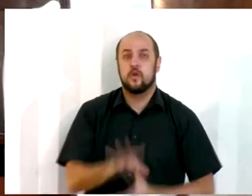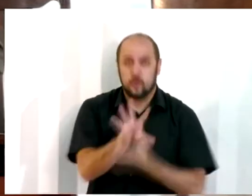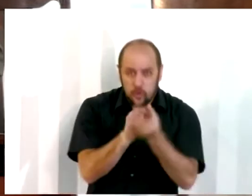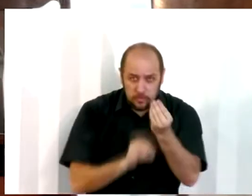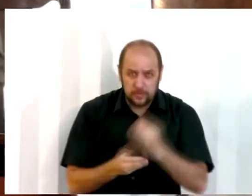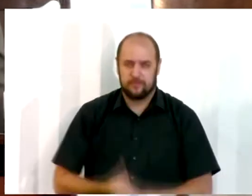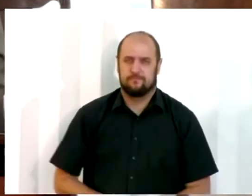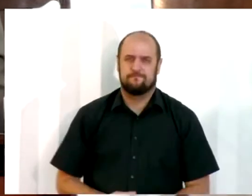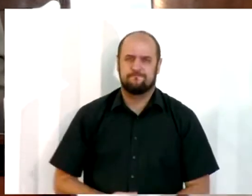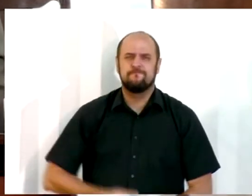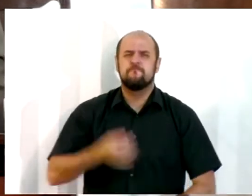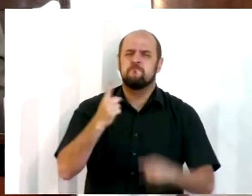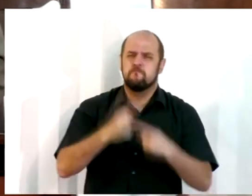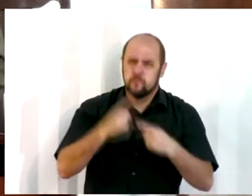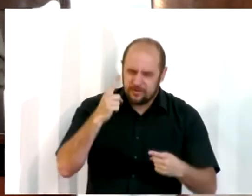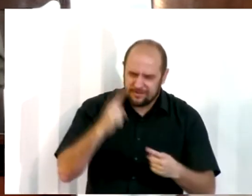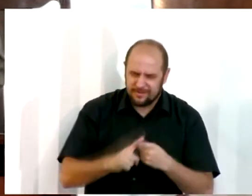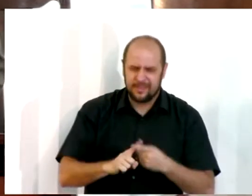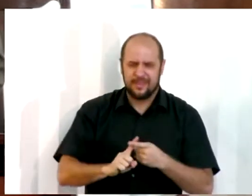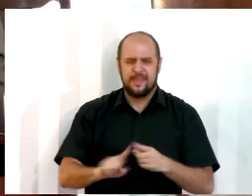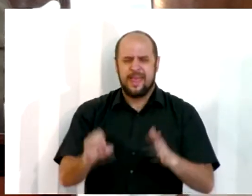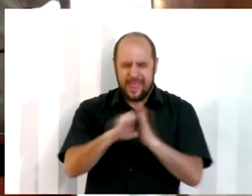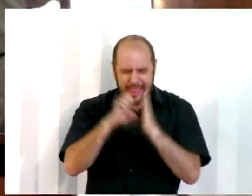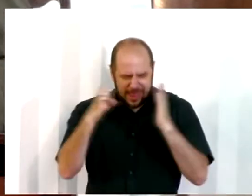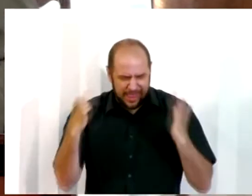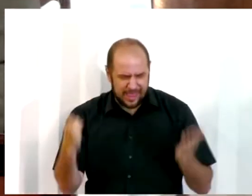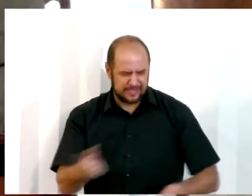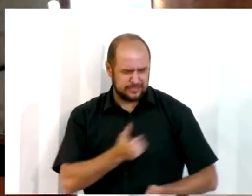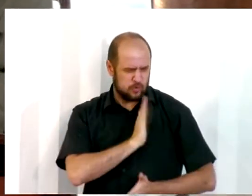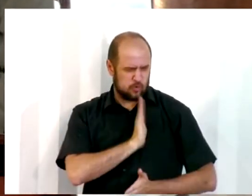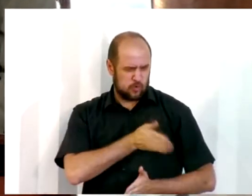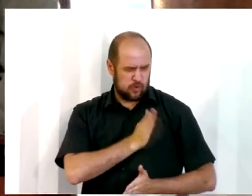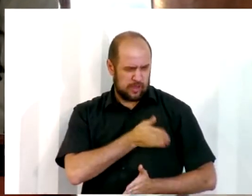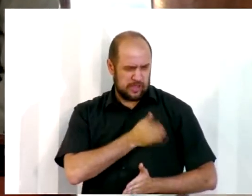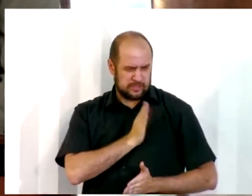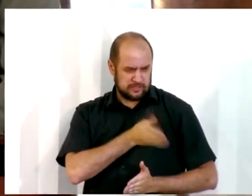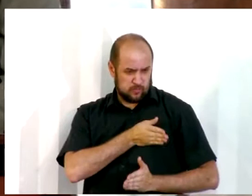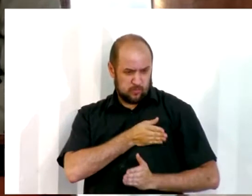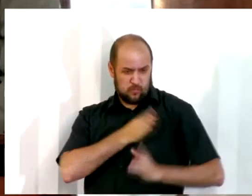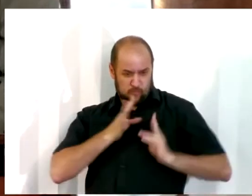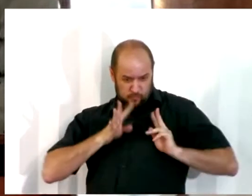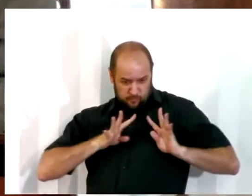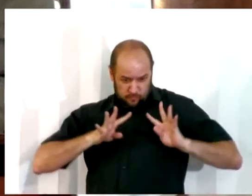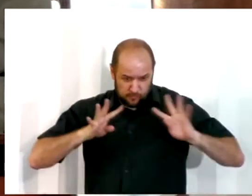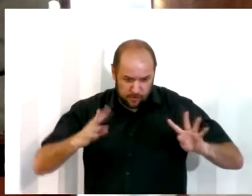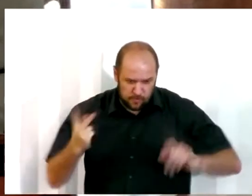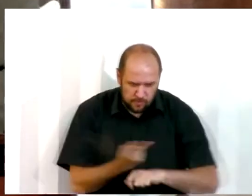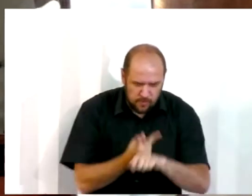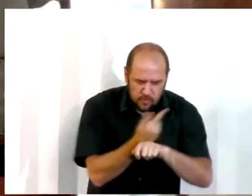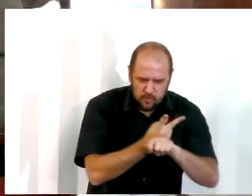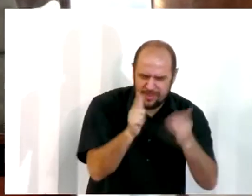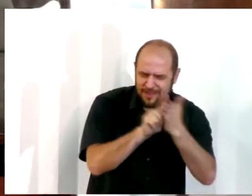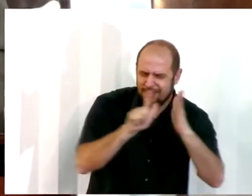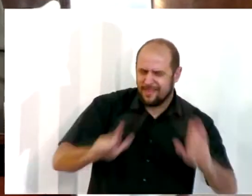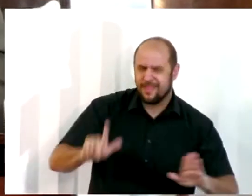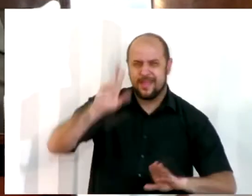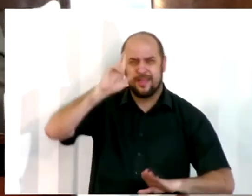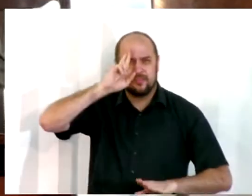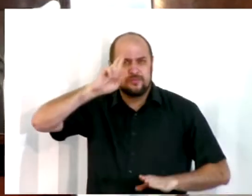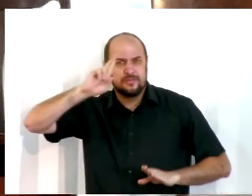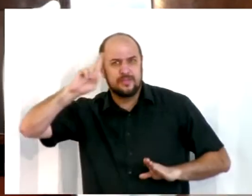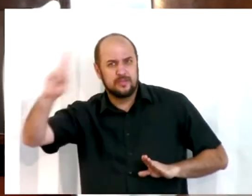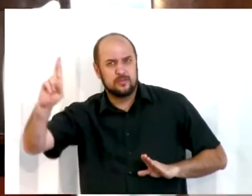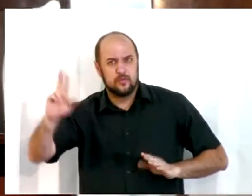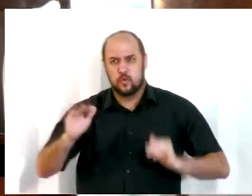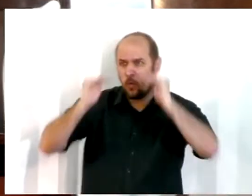Porque Esdras tinha disposto o coração para buscar a lei do Senhor e para